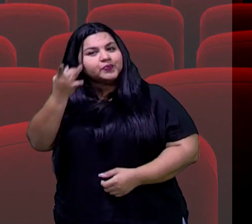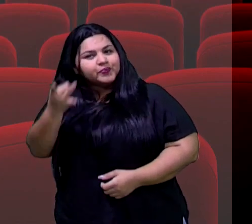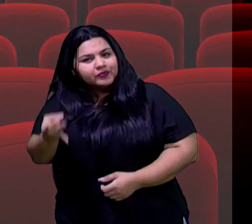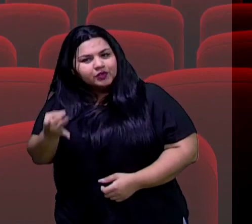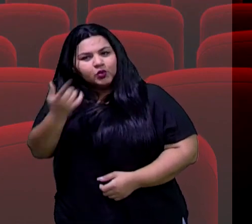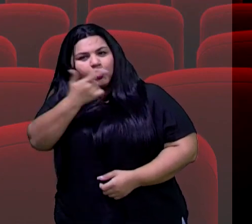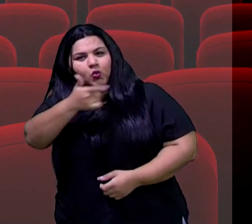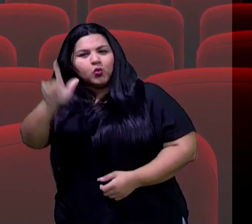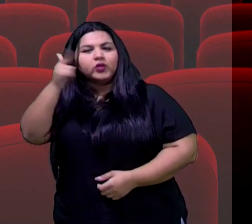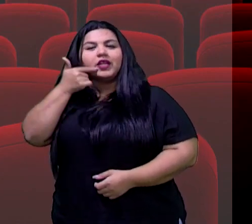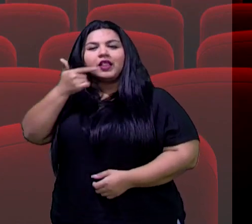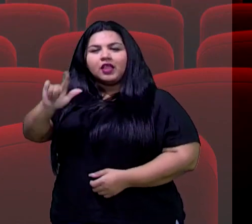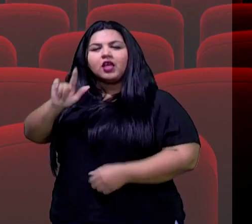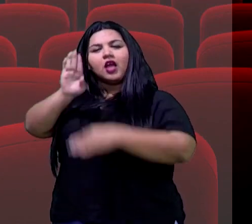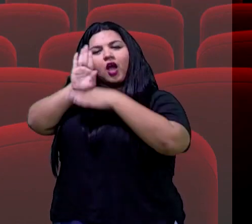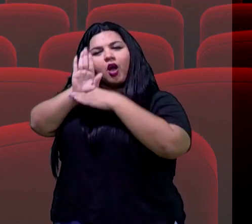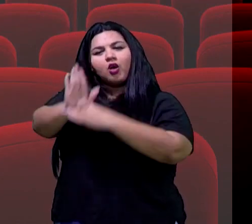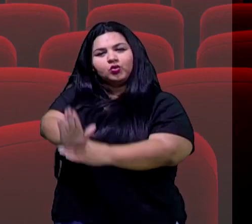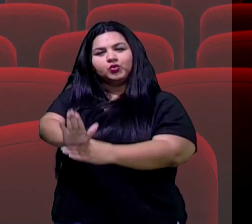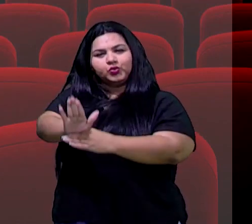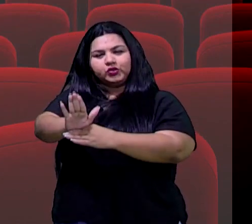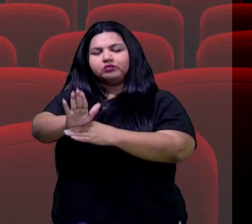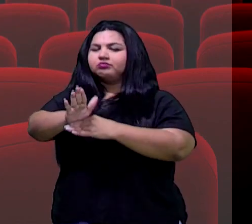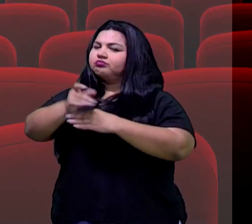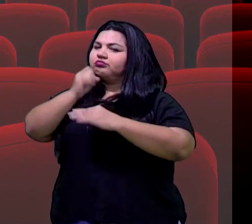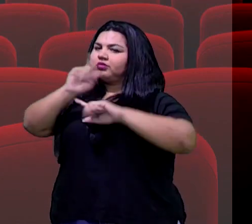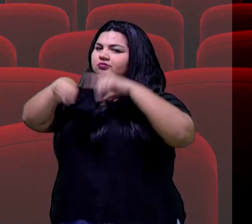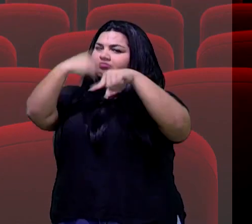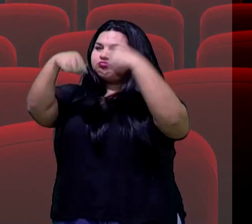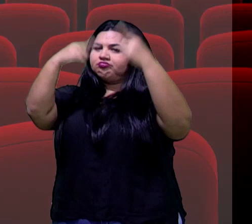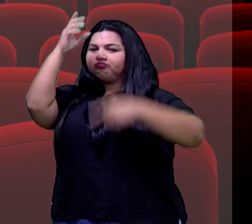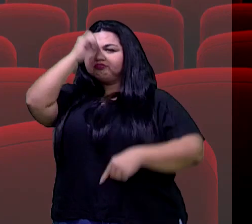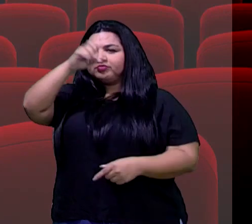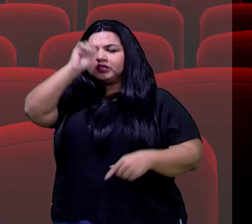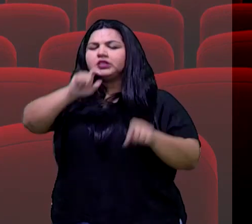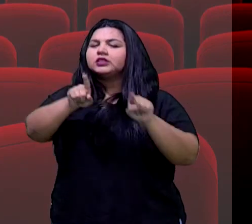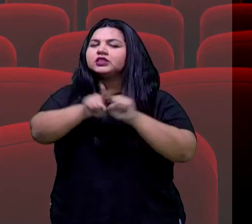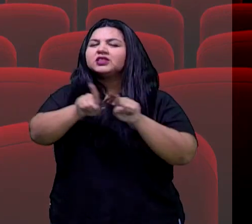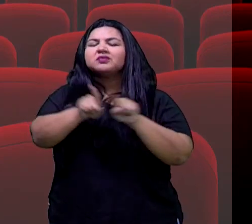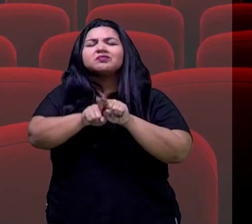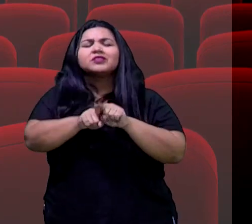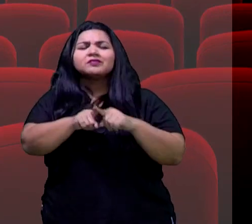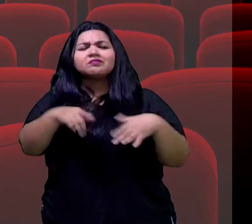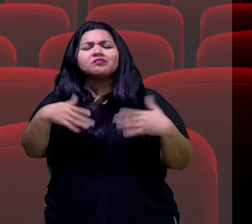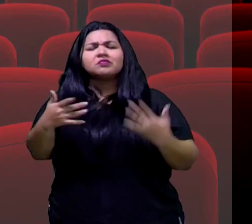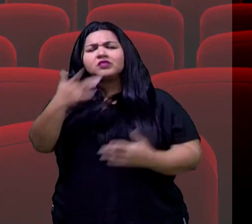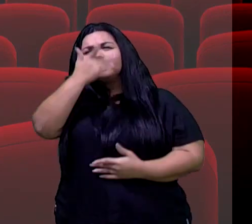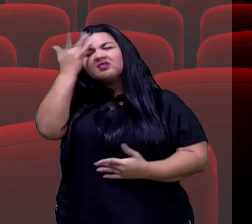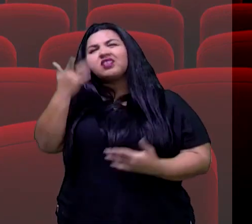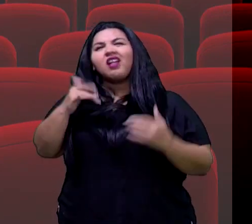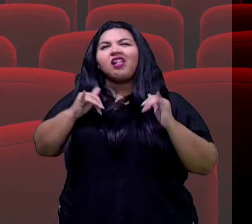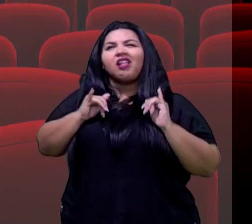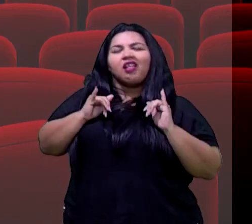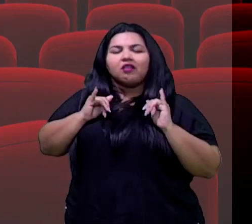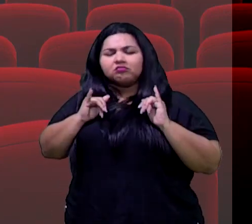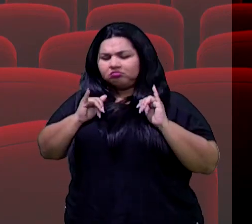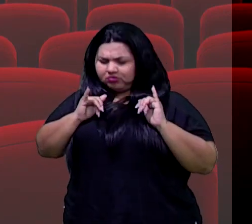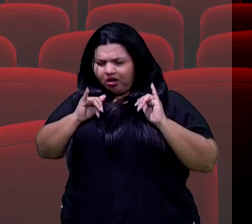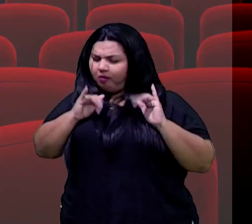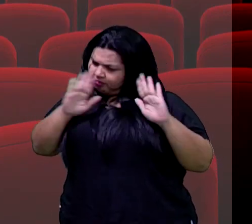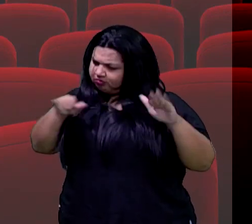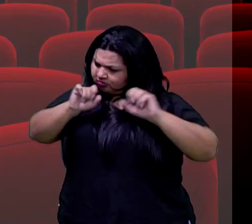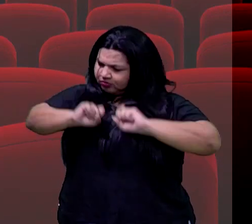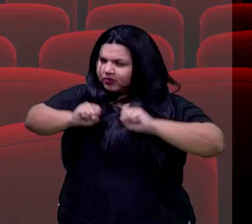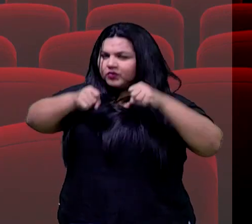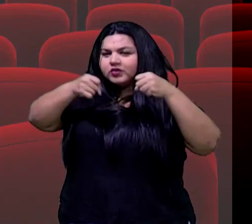idioma. Que eu acho que ajuda bastante, não E a gente sai um pouquinho ali da nossa zona de conforto, não é? Claro que cada um fica à